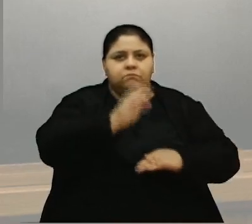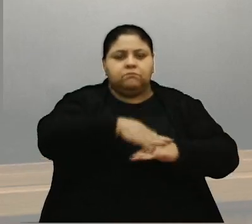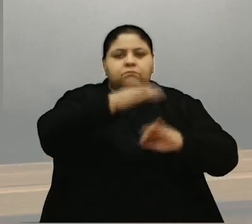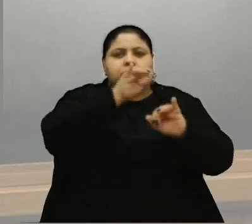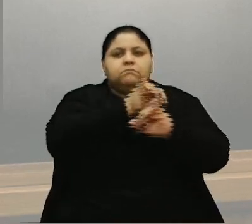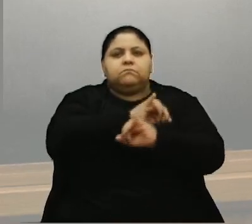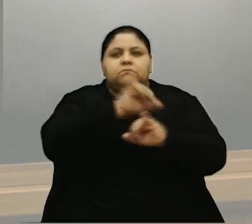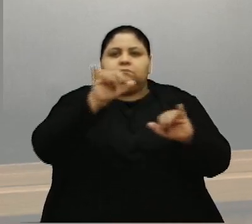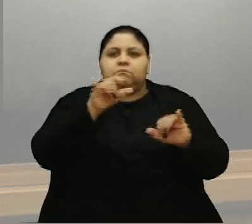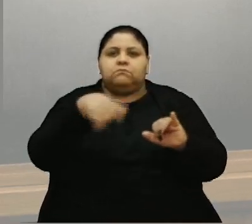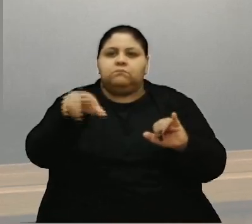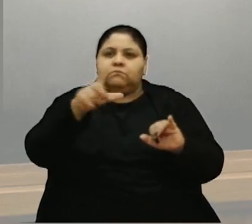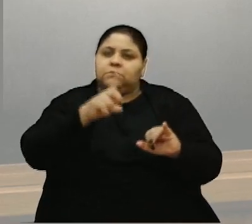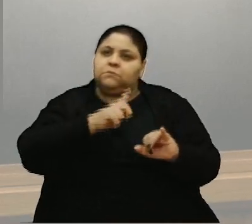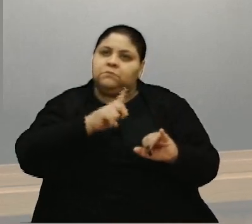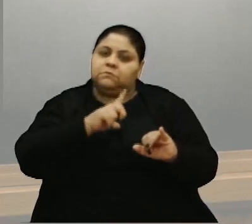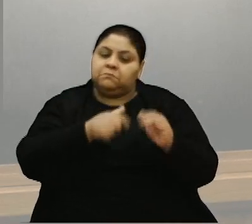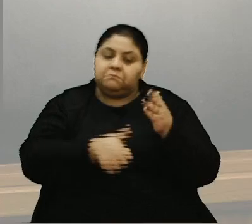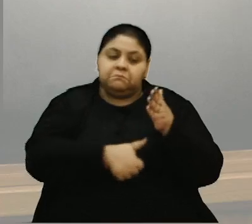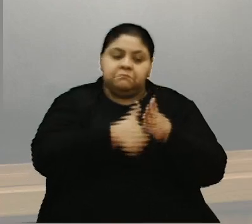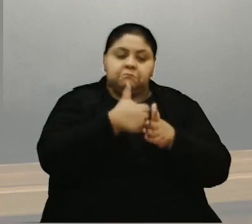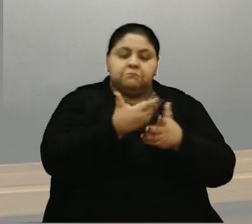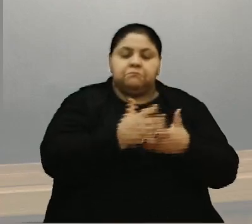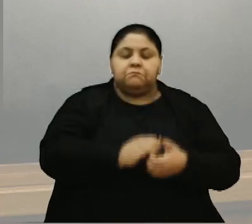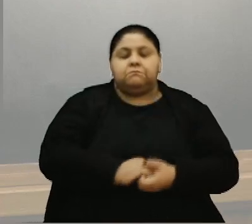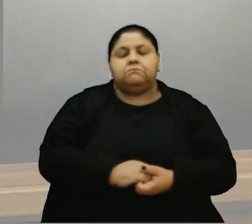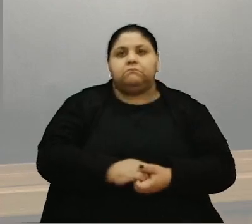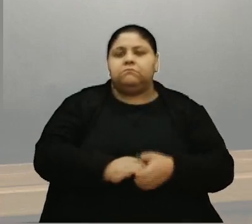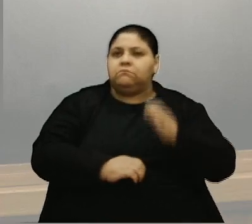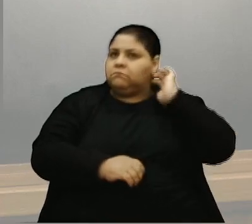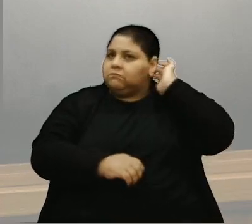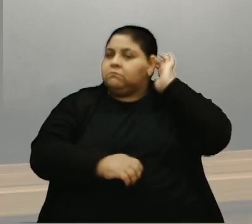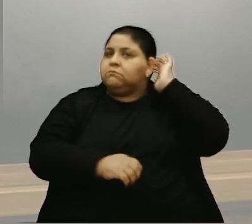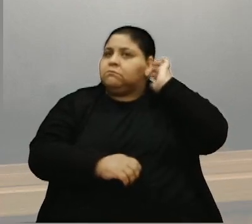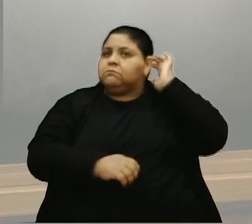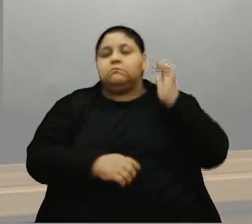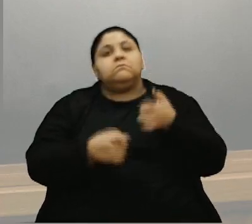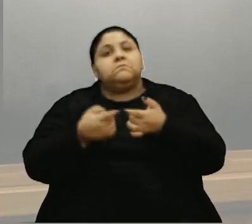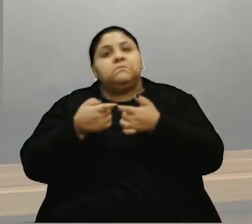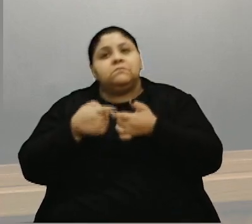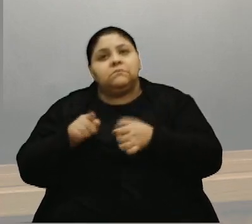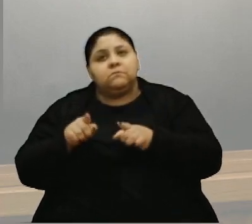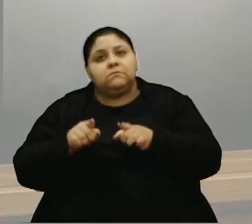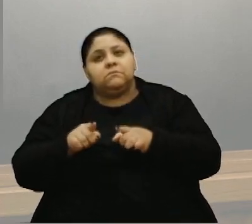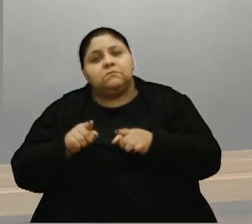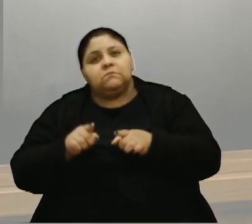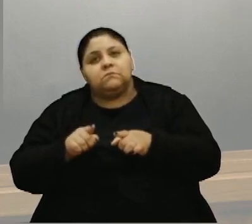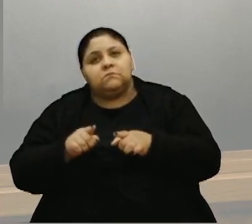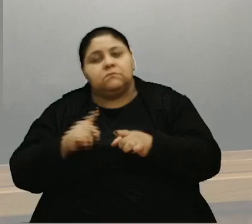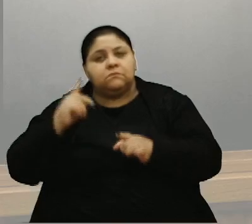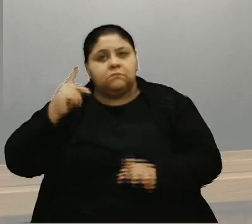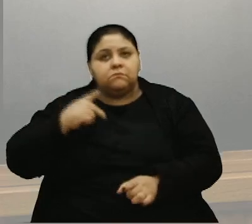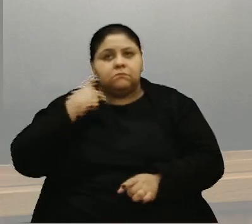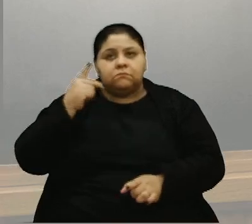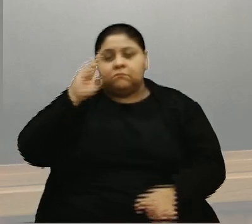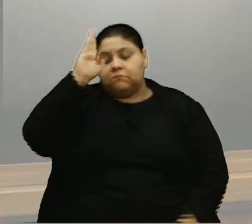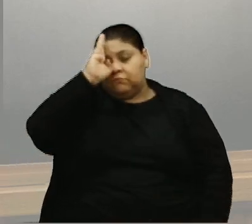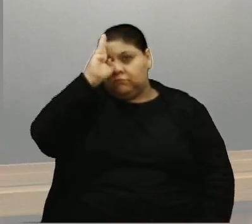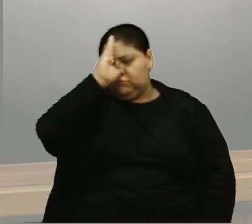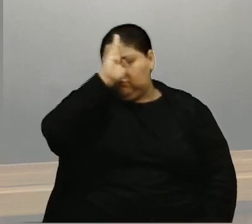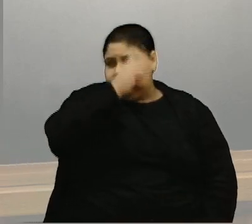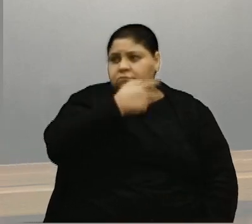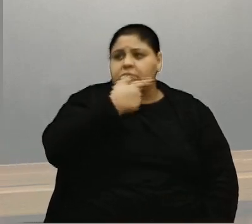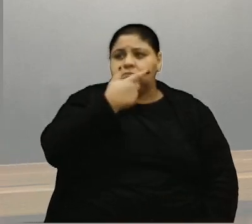nós temos aqui, melhor. Mas eu, além de toda essa questão que o vereador Bressan falou,